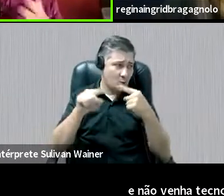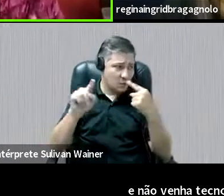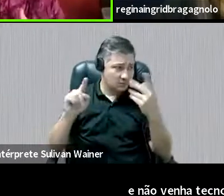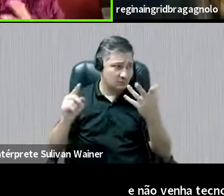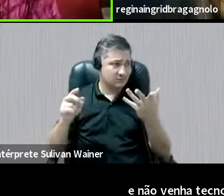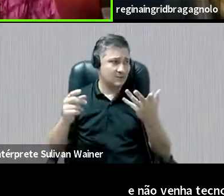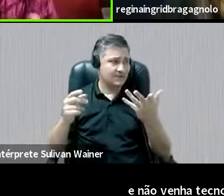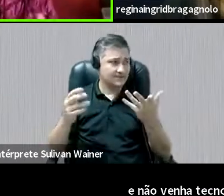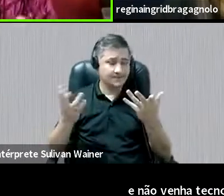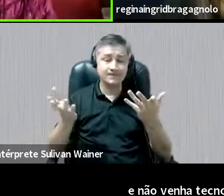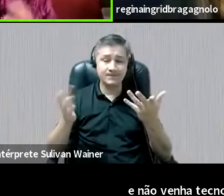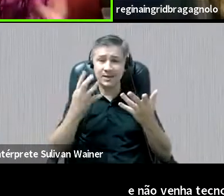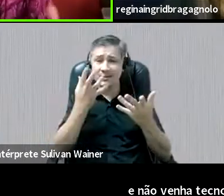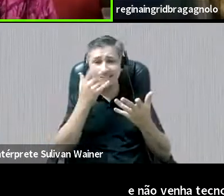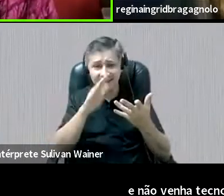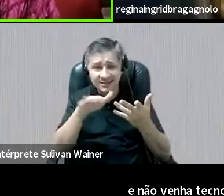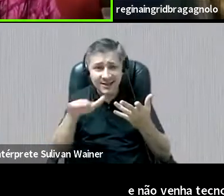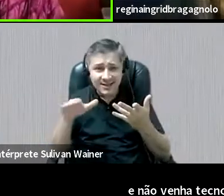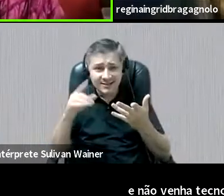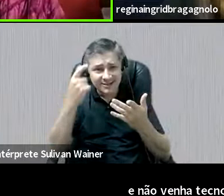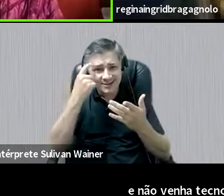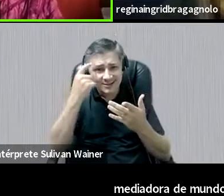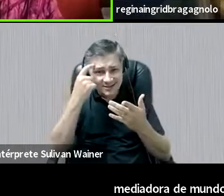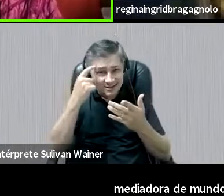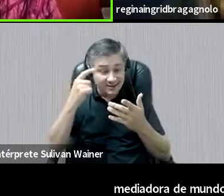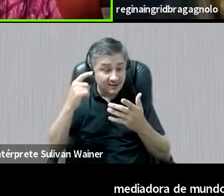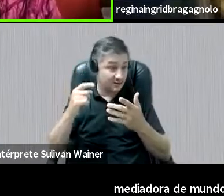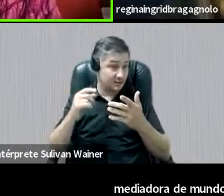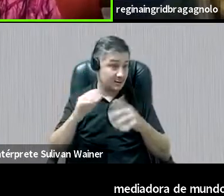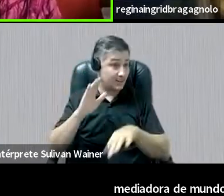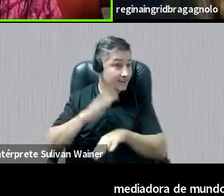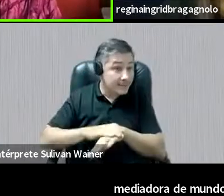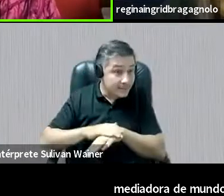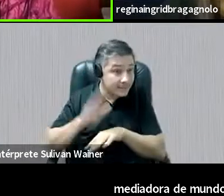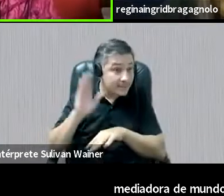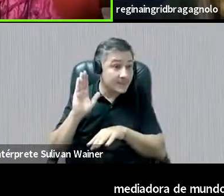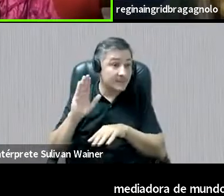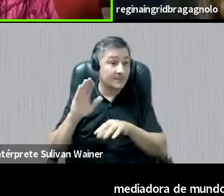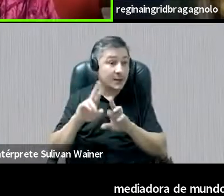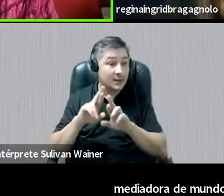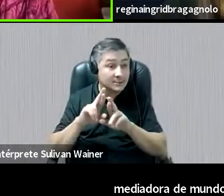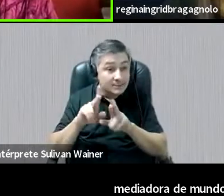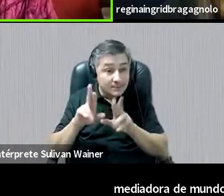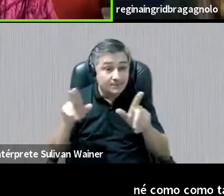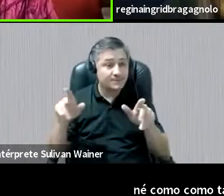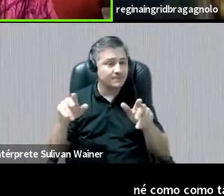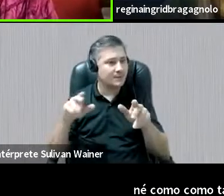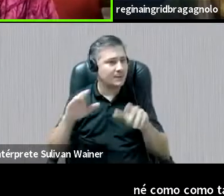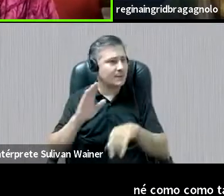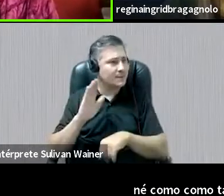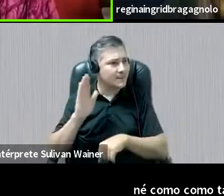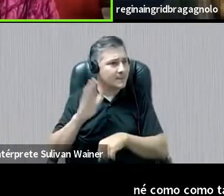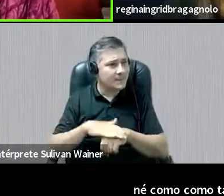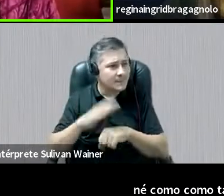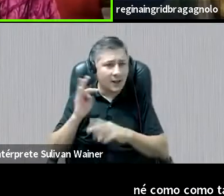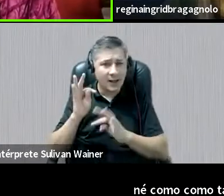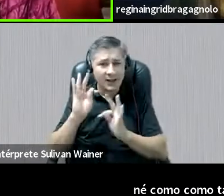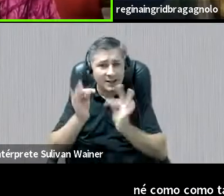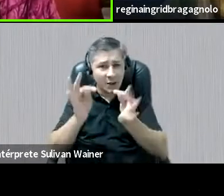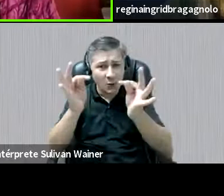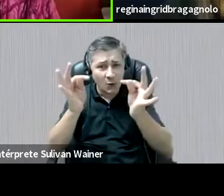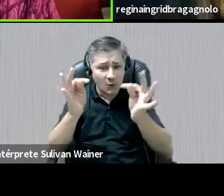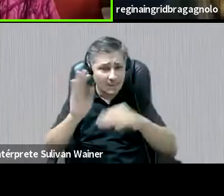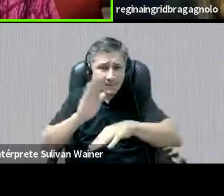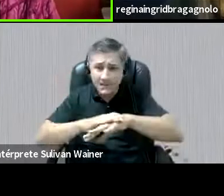nossas crianças, né, do mundo mais, né, do mundo mais tecnológico